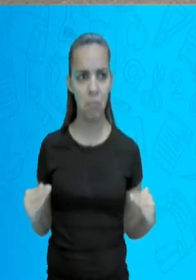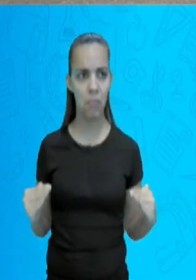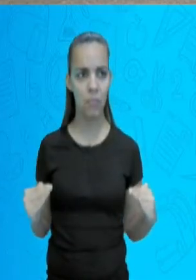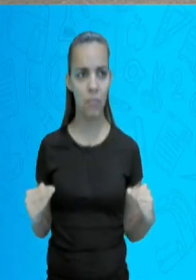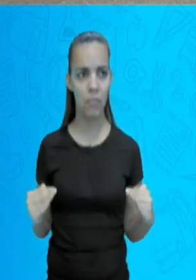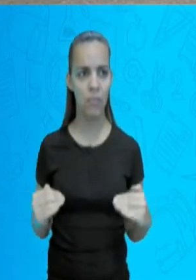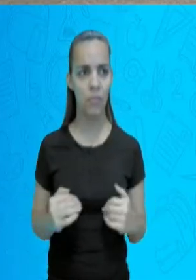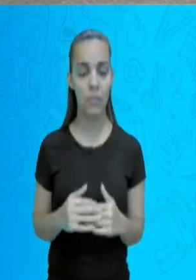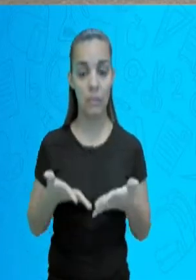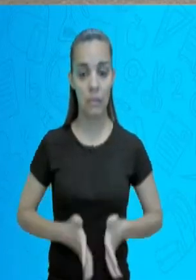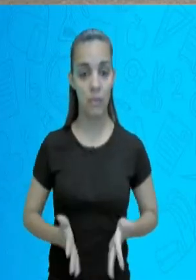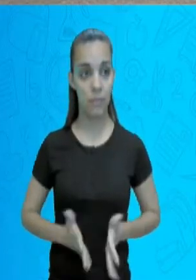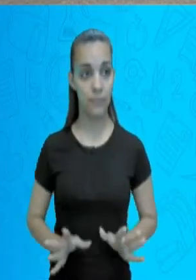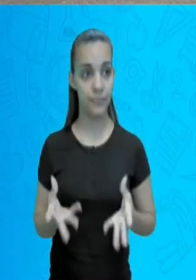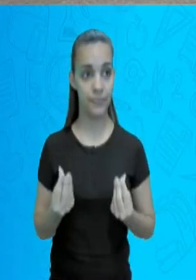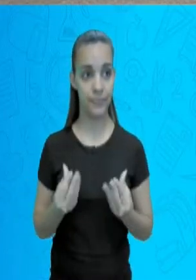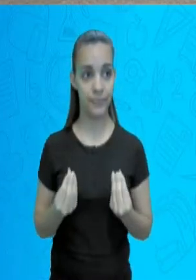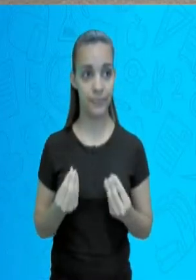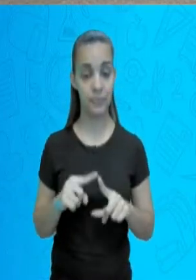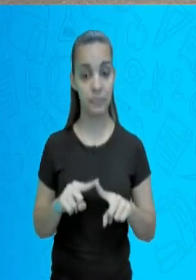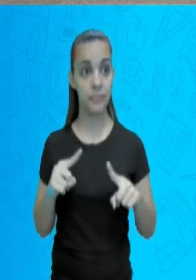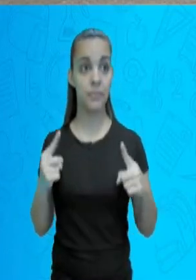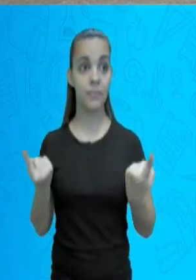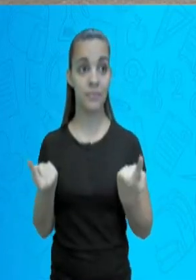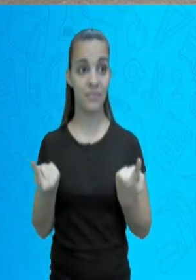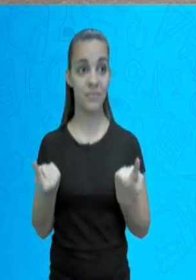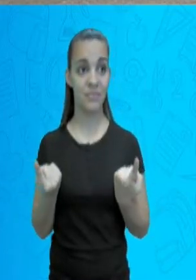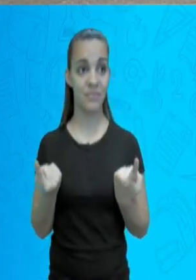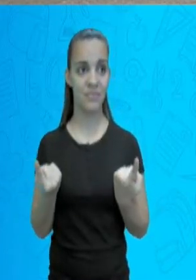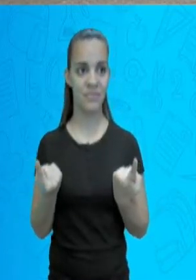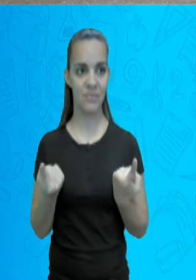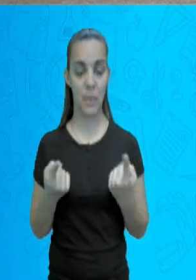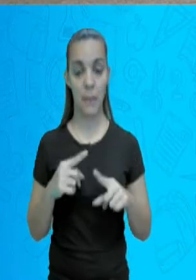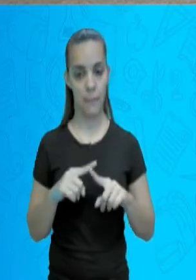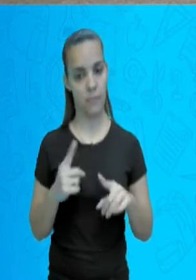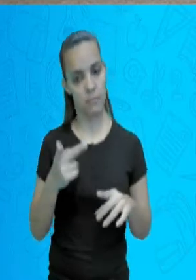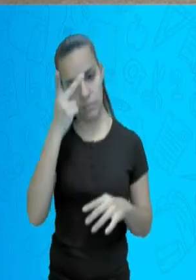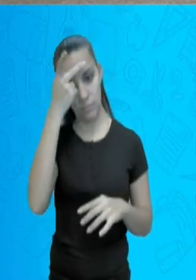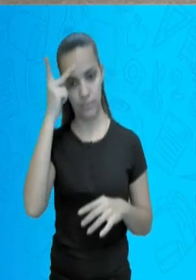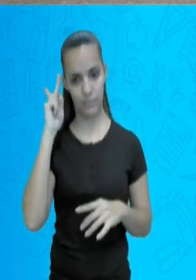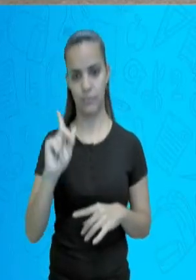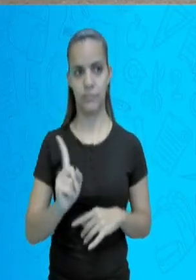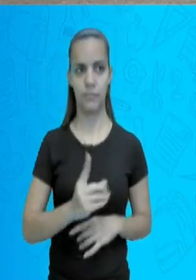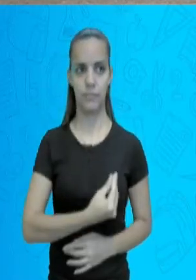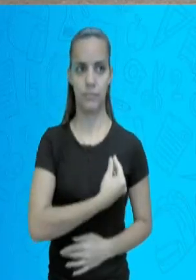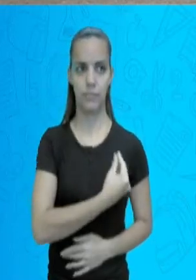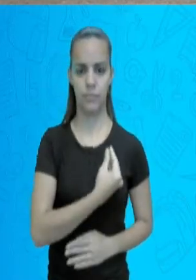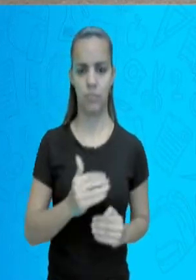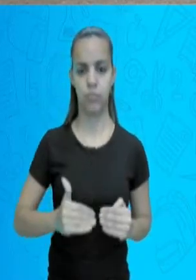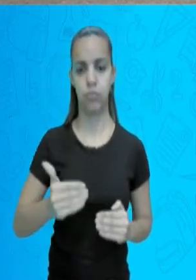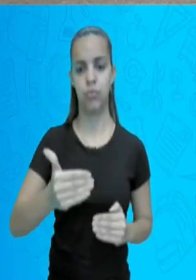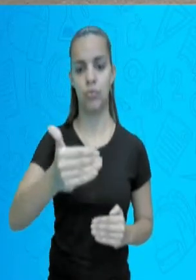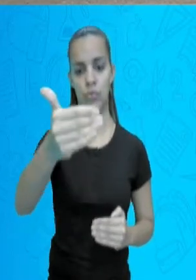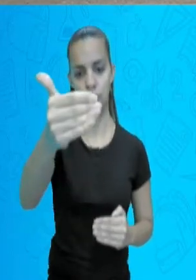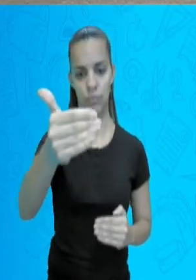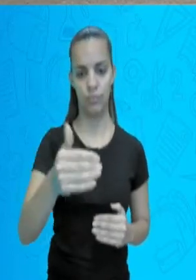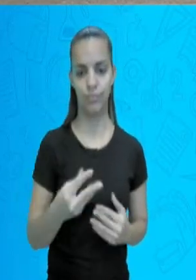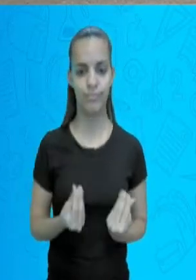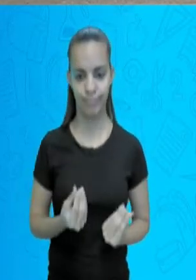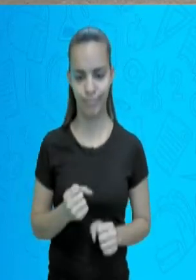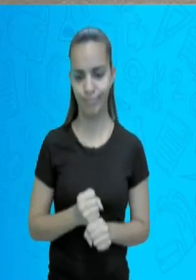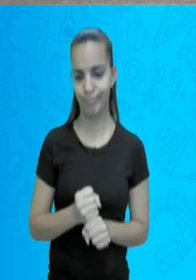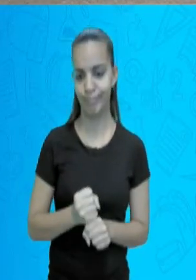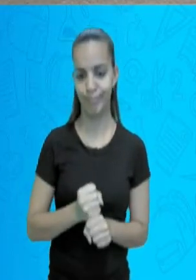muito, mas as pessoas não vivem muito. Nos anos